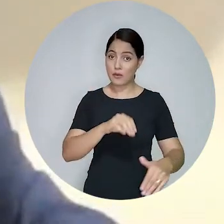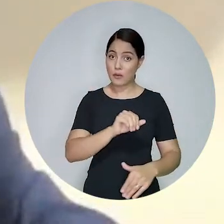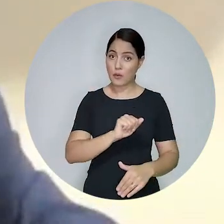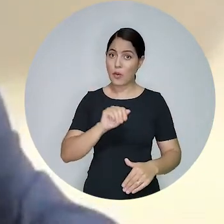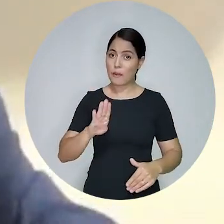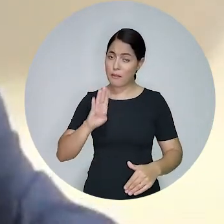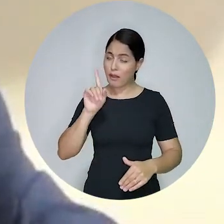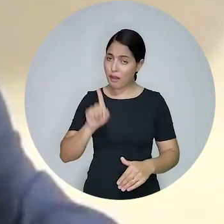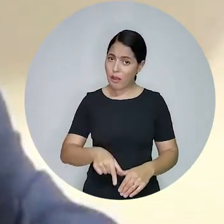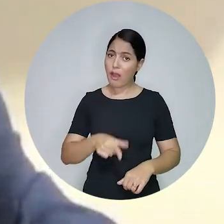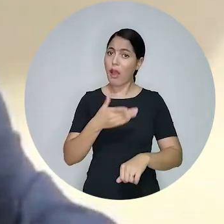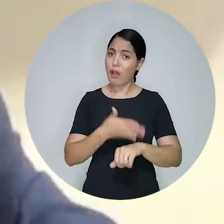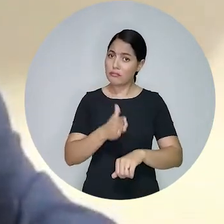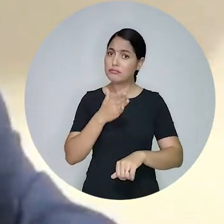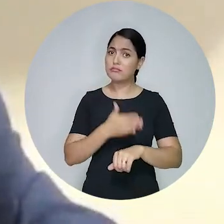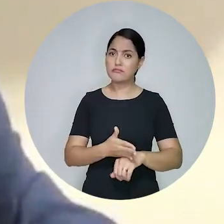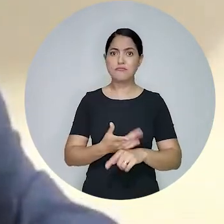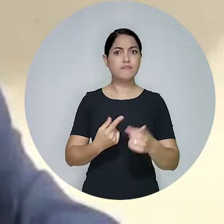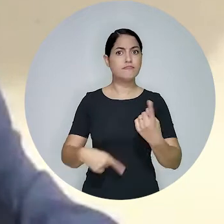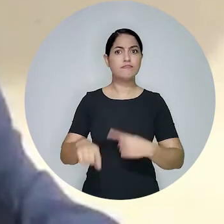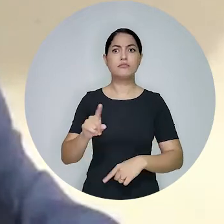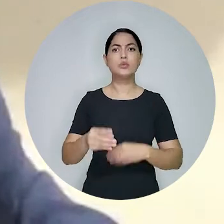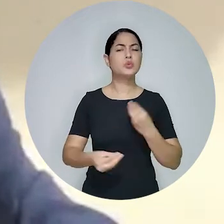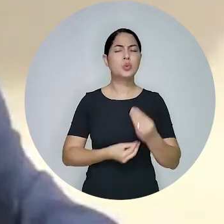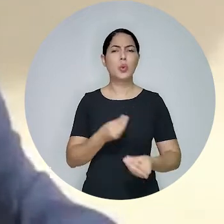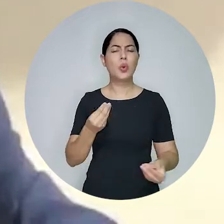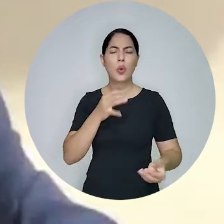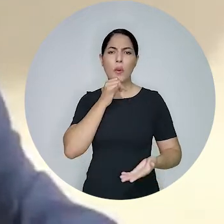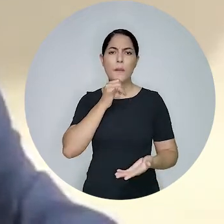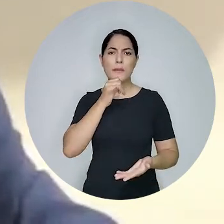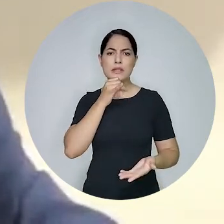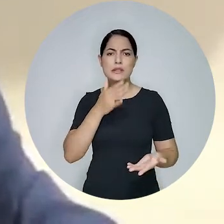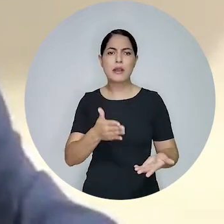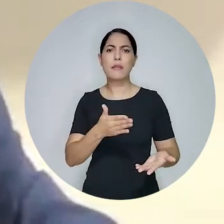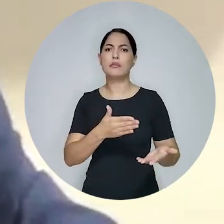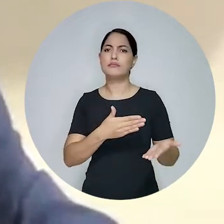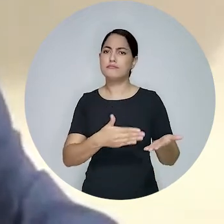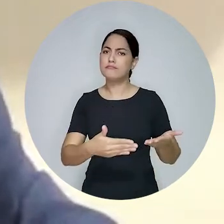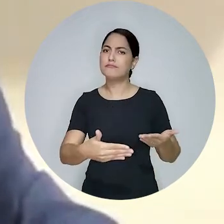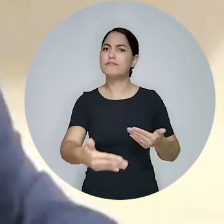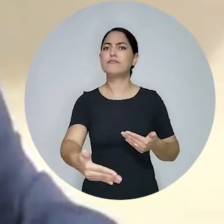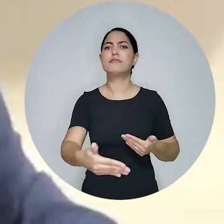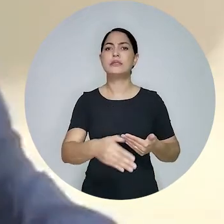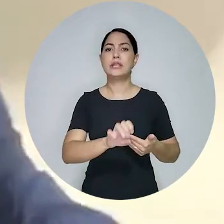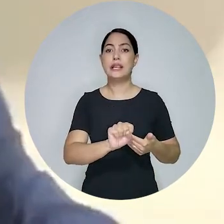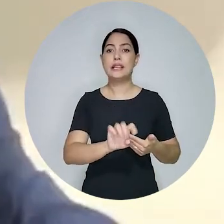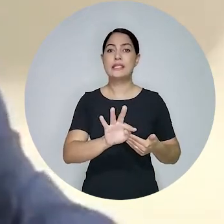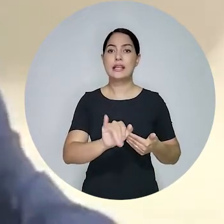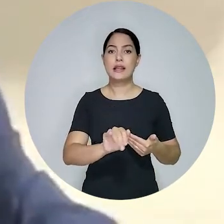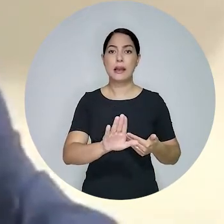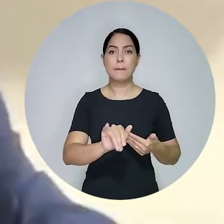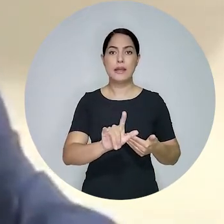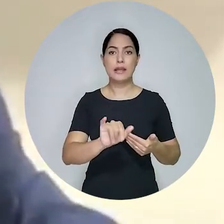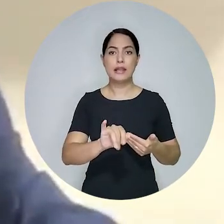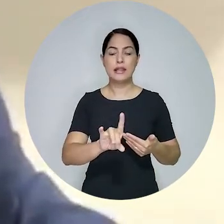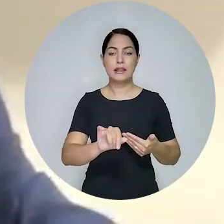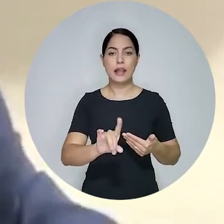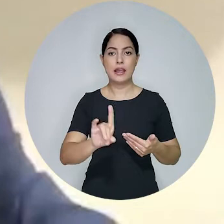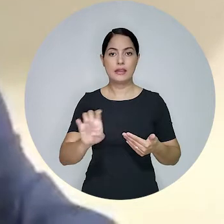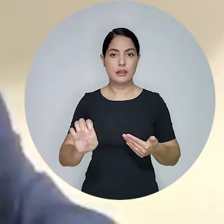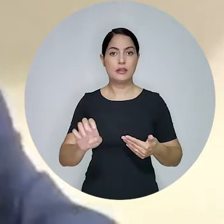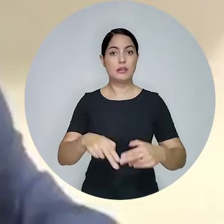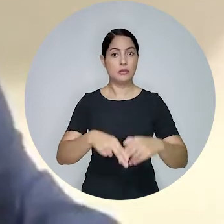case de sucesso, precisamos analisar toda a eventual mudança do exame com a questão da estabilidade, não surpresa aos